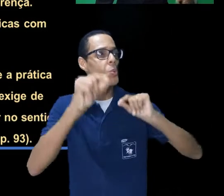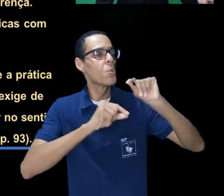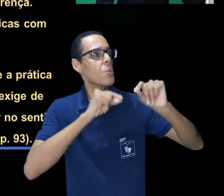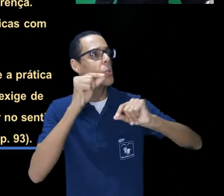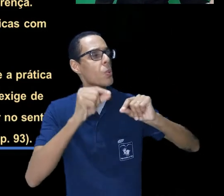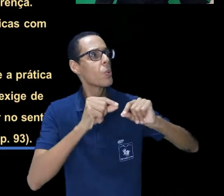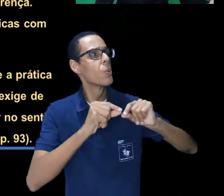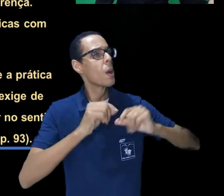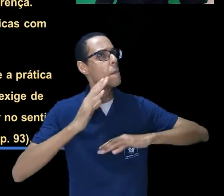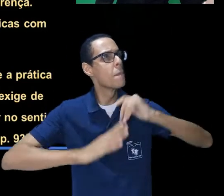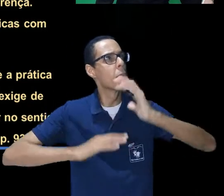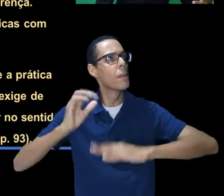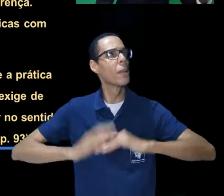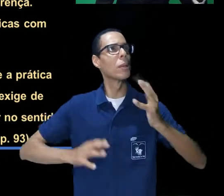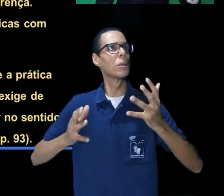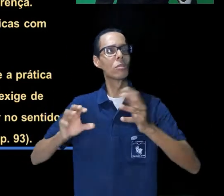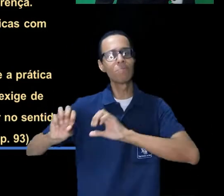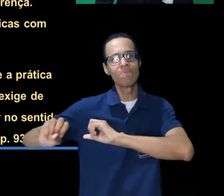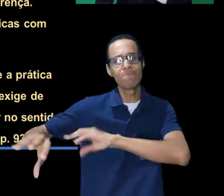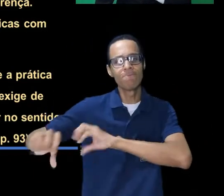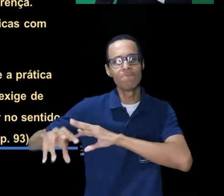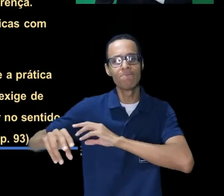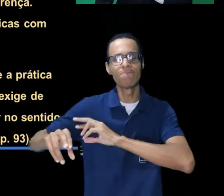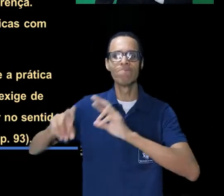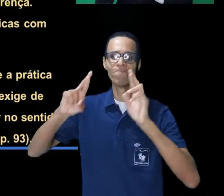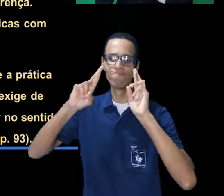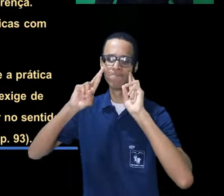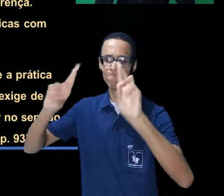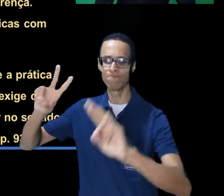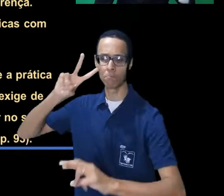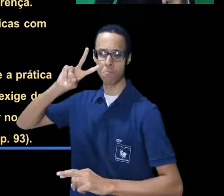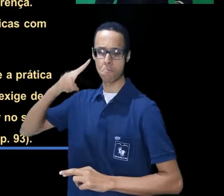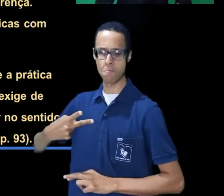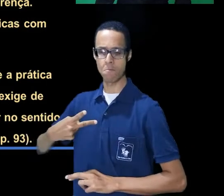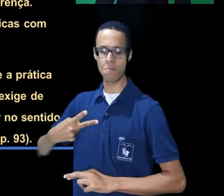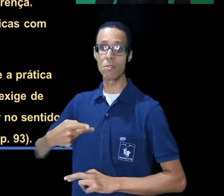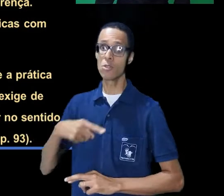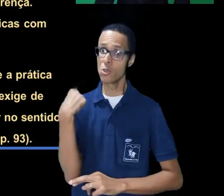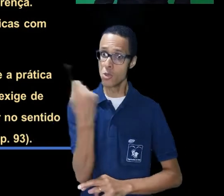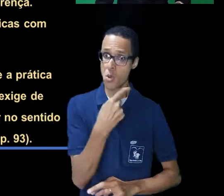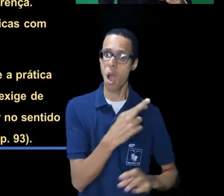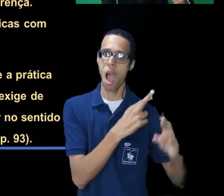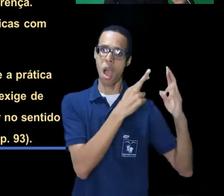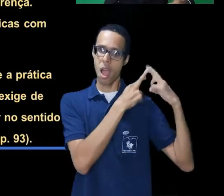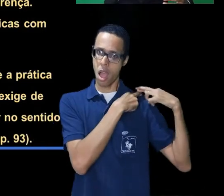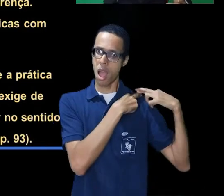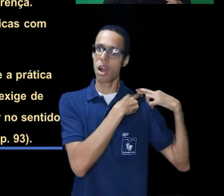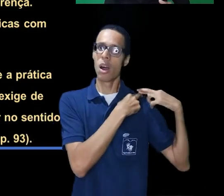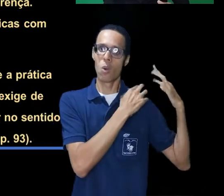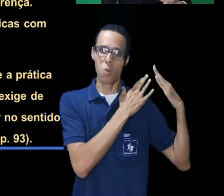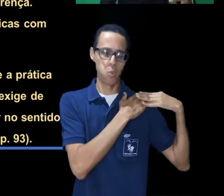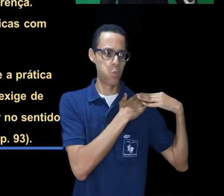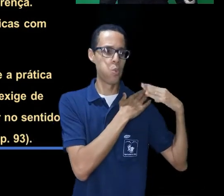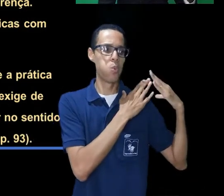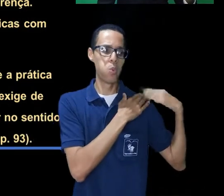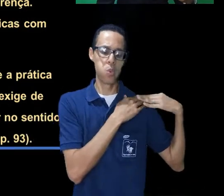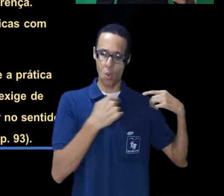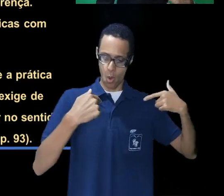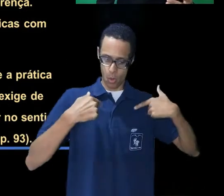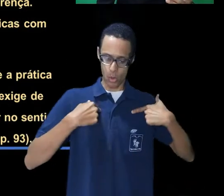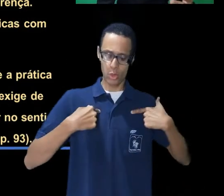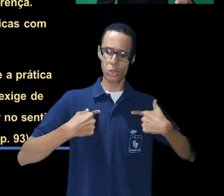Como diz Paulo Freire, quanto mais pensamos, abre aspas, sobre a prática educativa